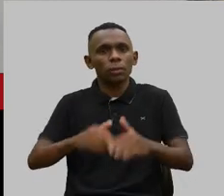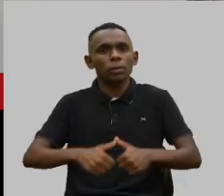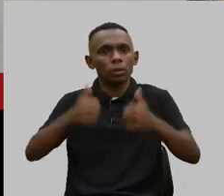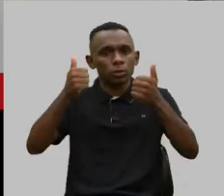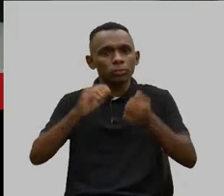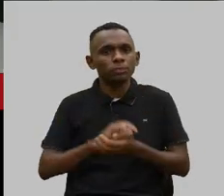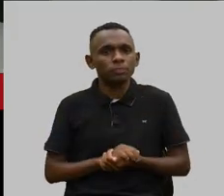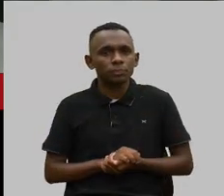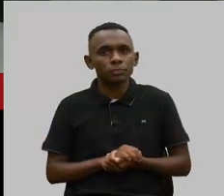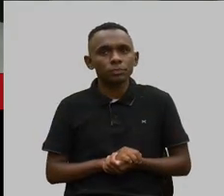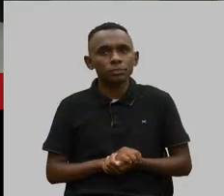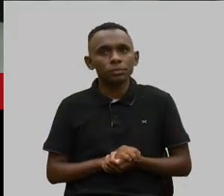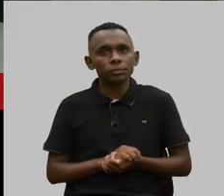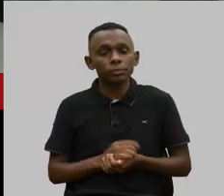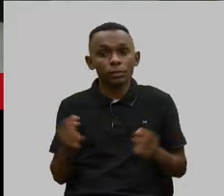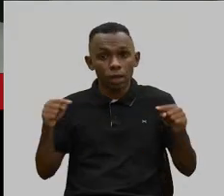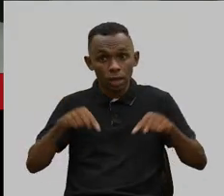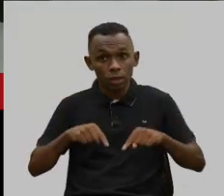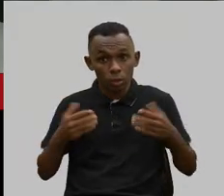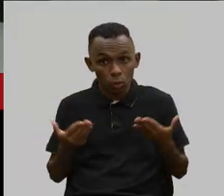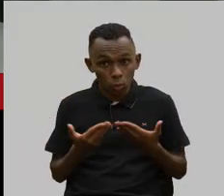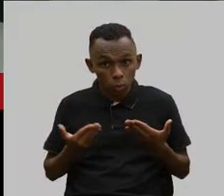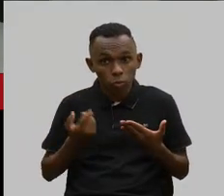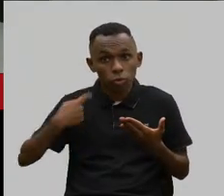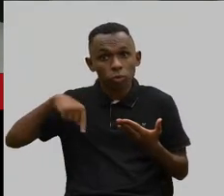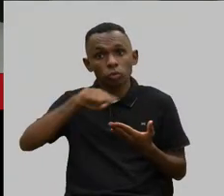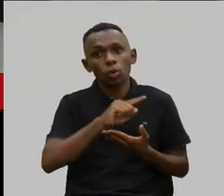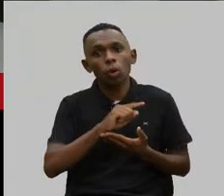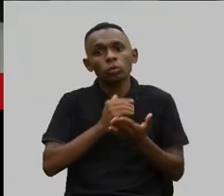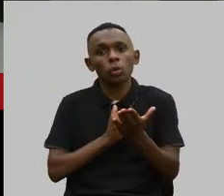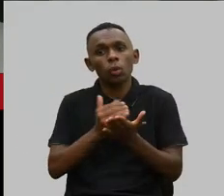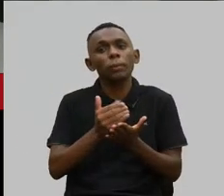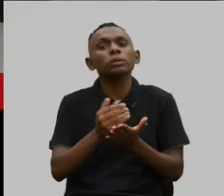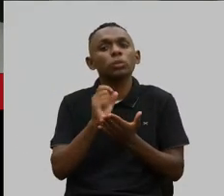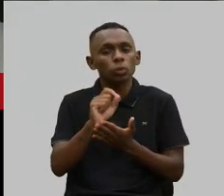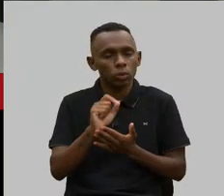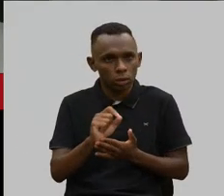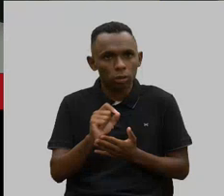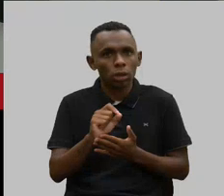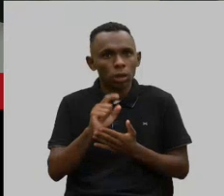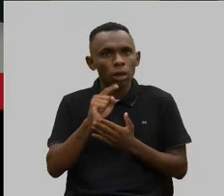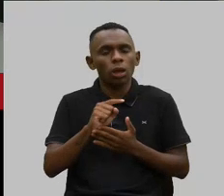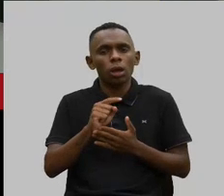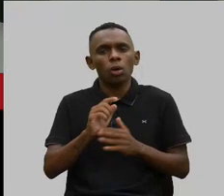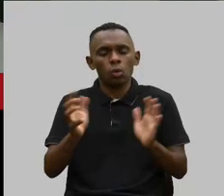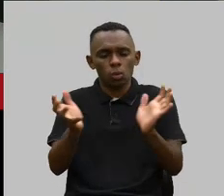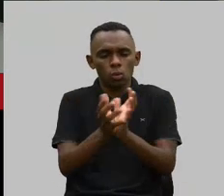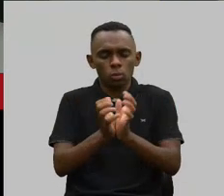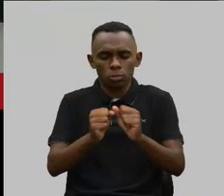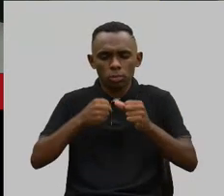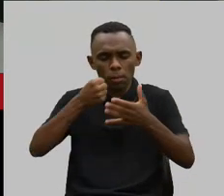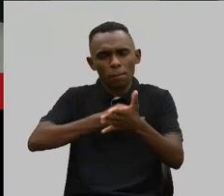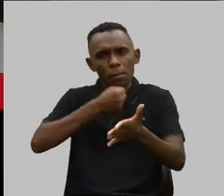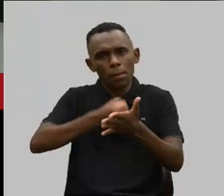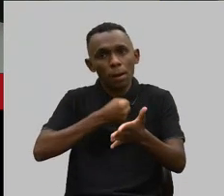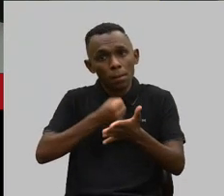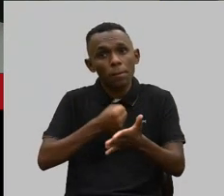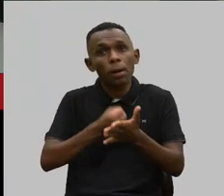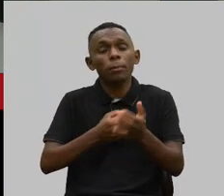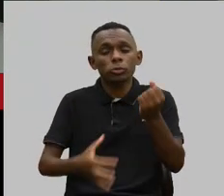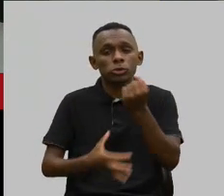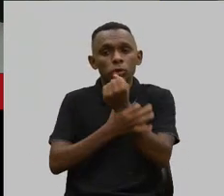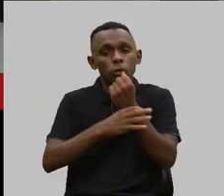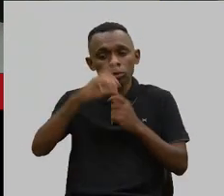e aqui hoje nós vamos dar início a uma frente parlamentar em defesa